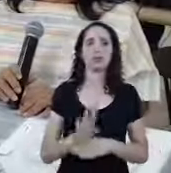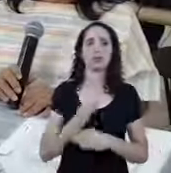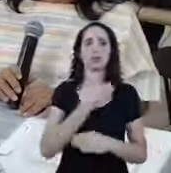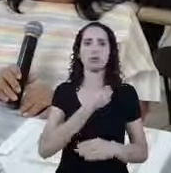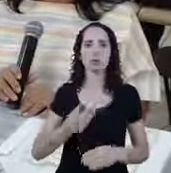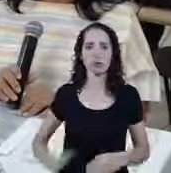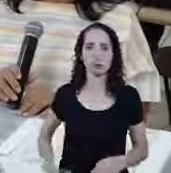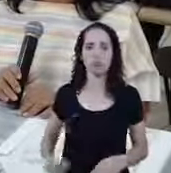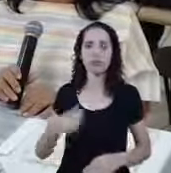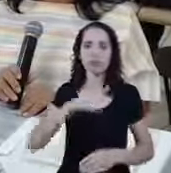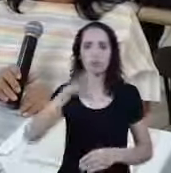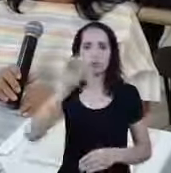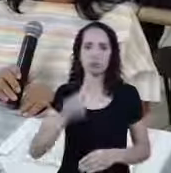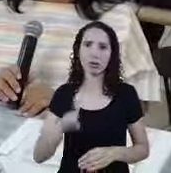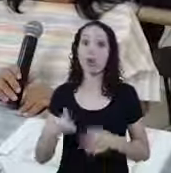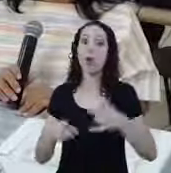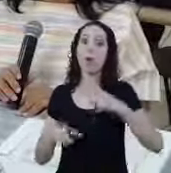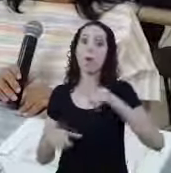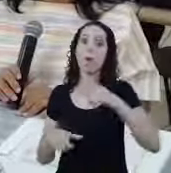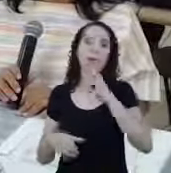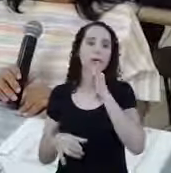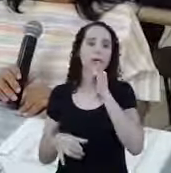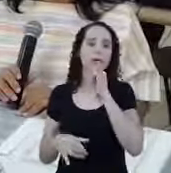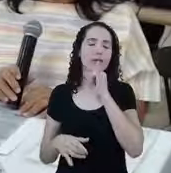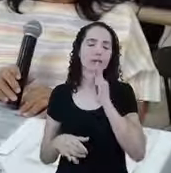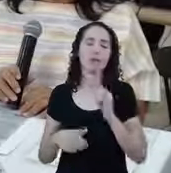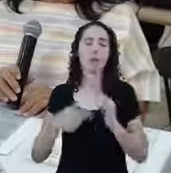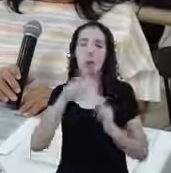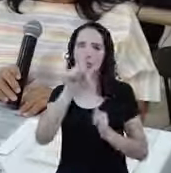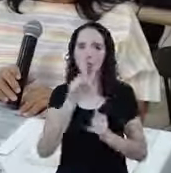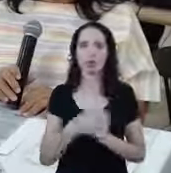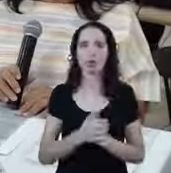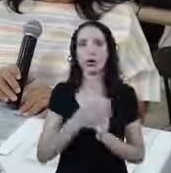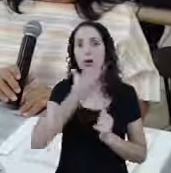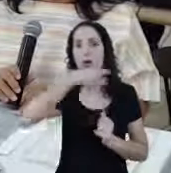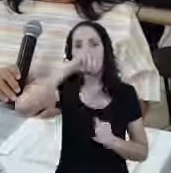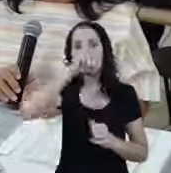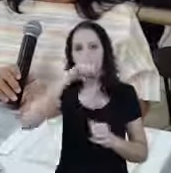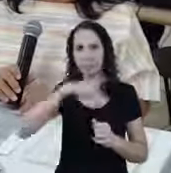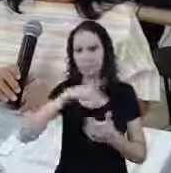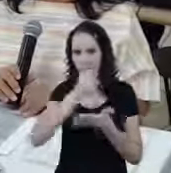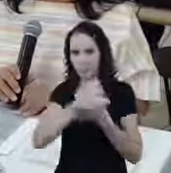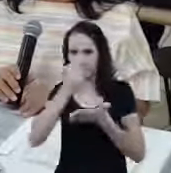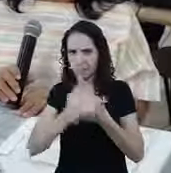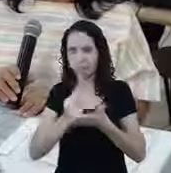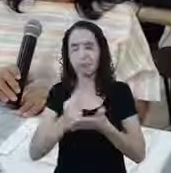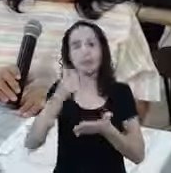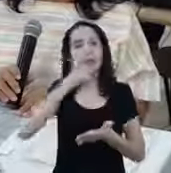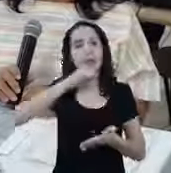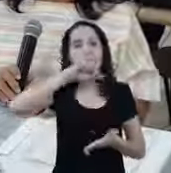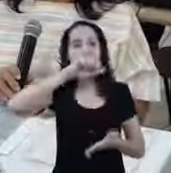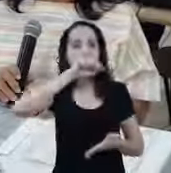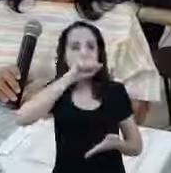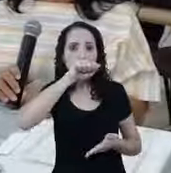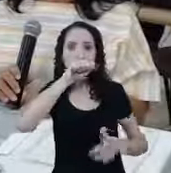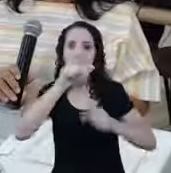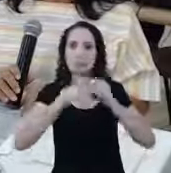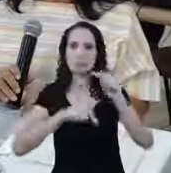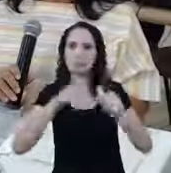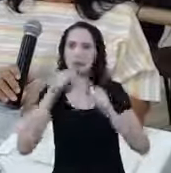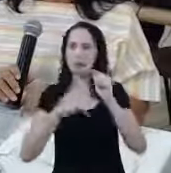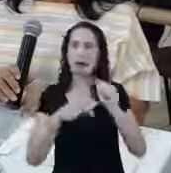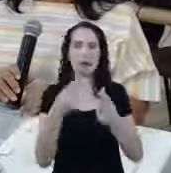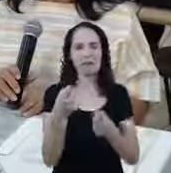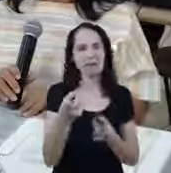Ele vai ter direito Eu dou um outro exemplo O pai Ele trabalha Com a carteira assinada A mãe Trabalha informal Fazendo alguma